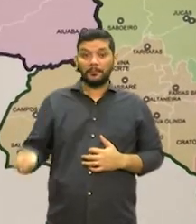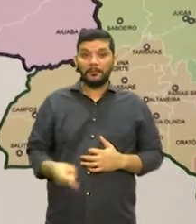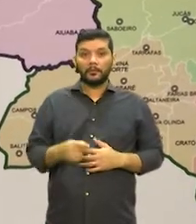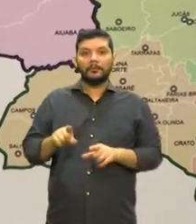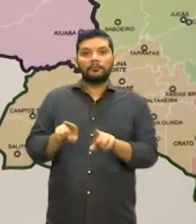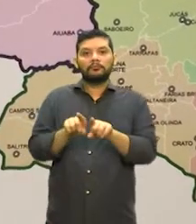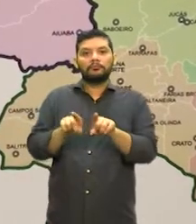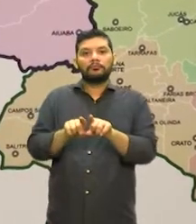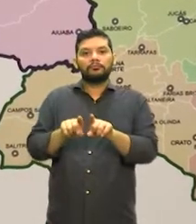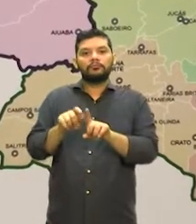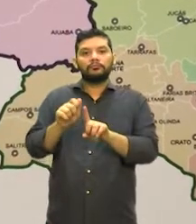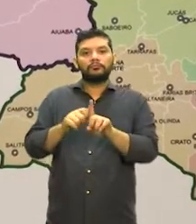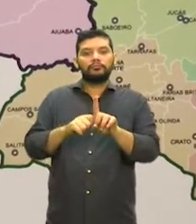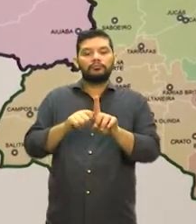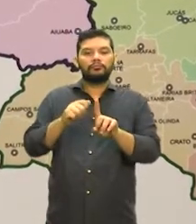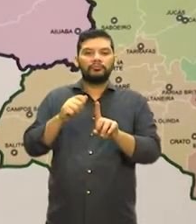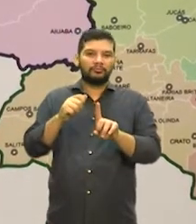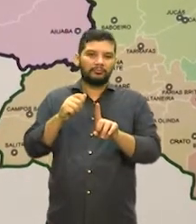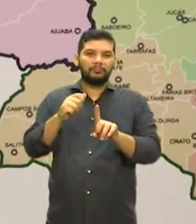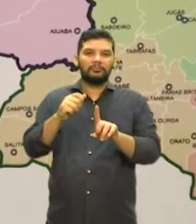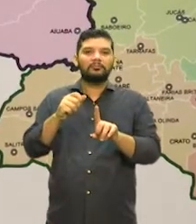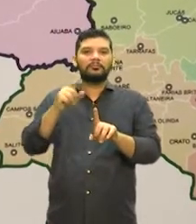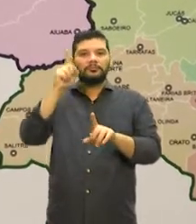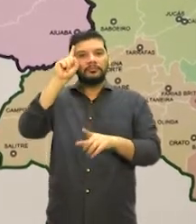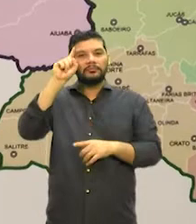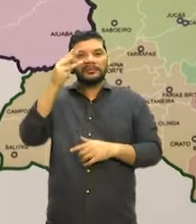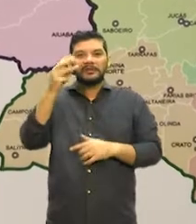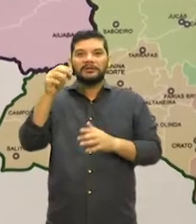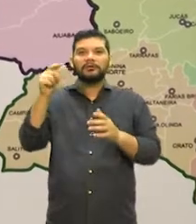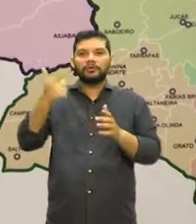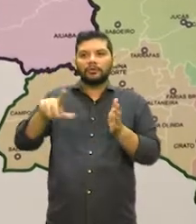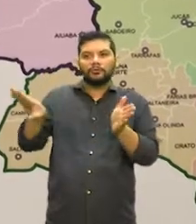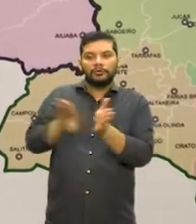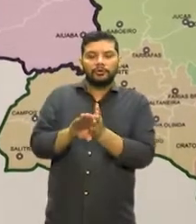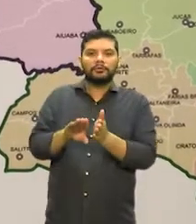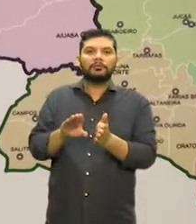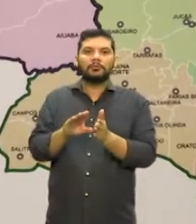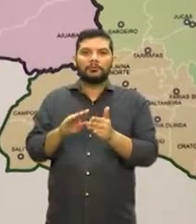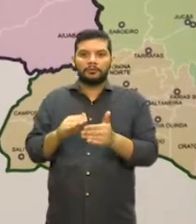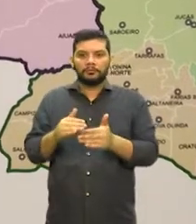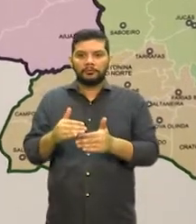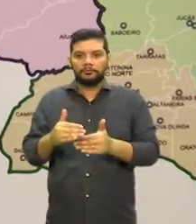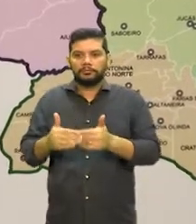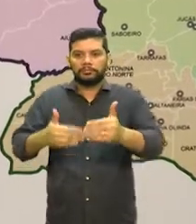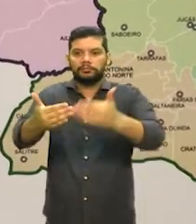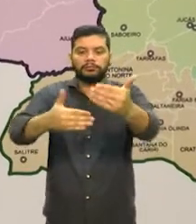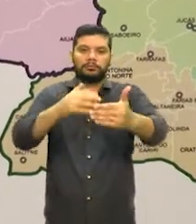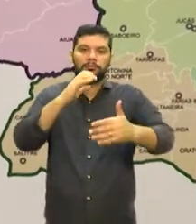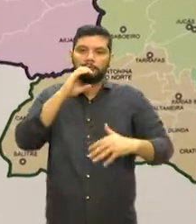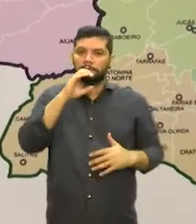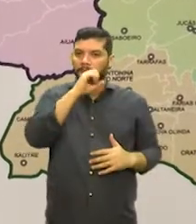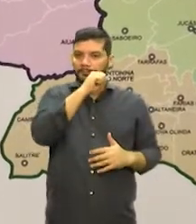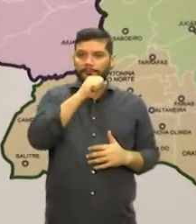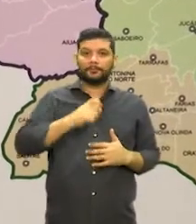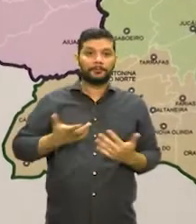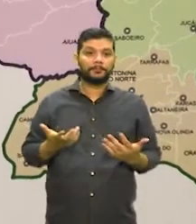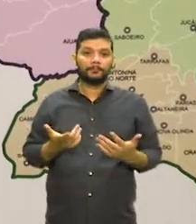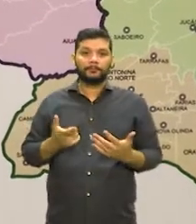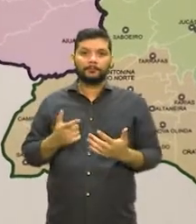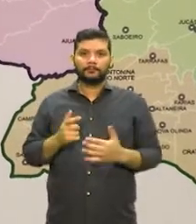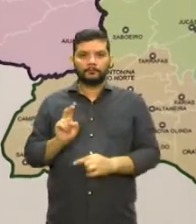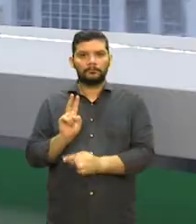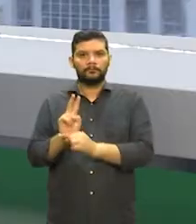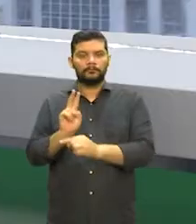o restante. Fazendo com que a gente ande muito rápido na vacinação do Ceará, protegendo os